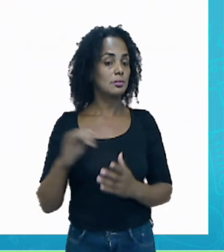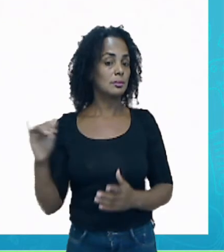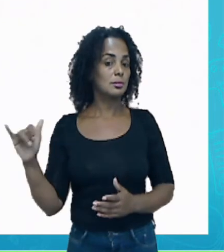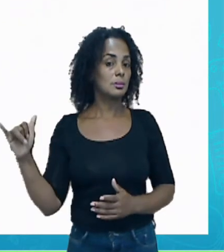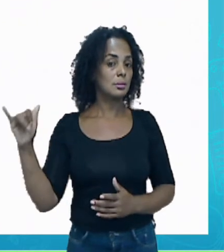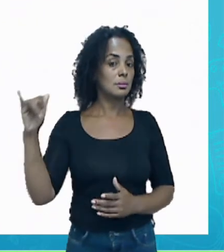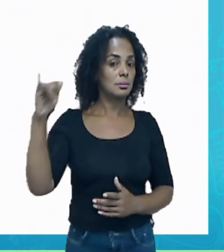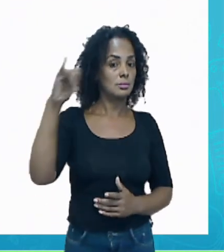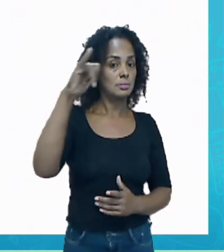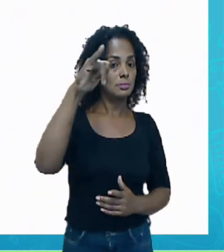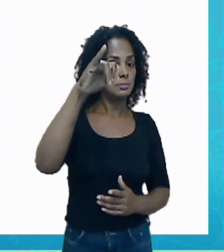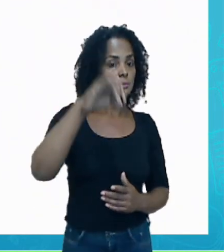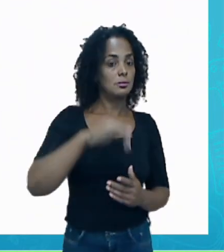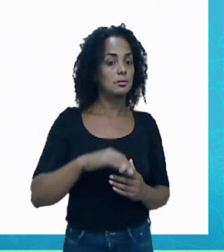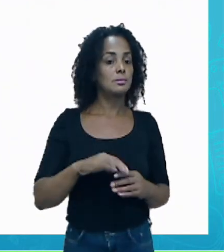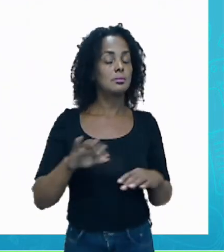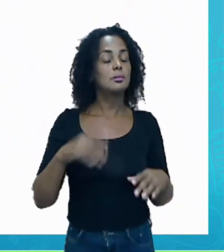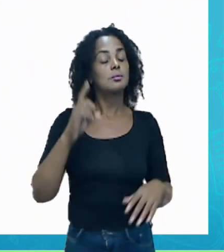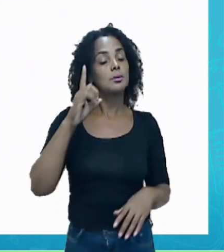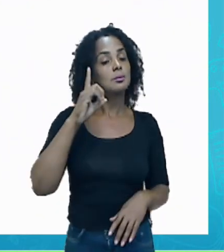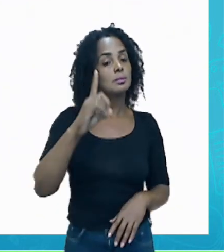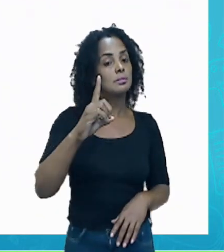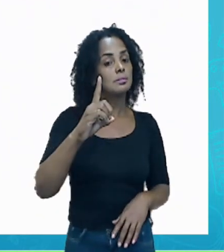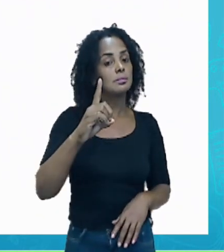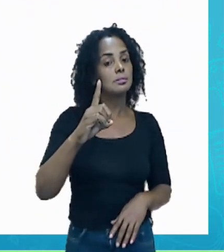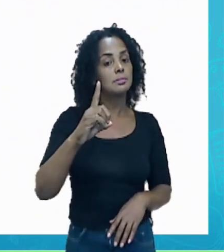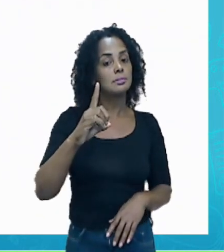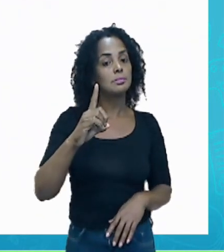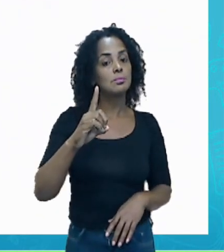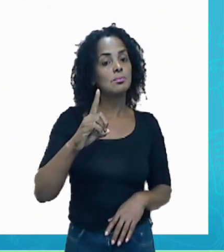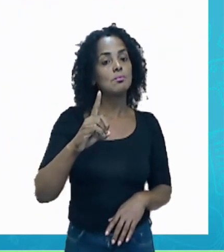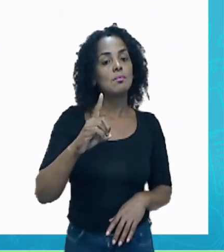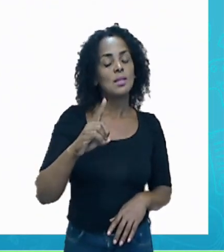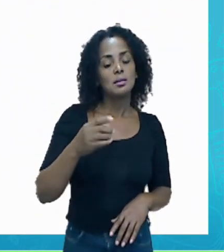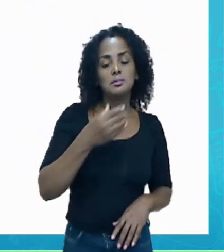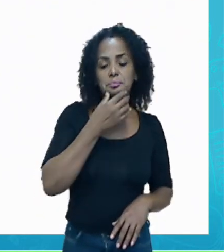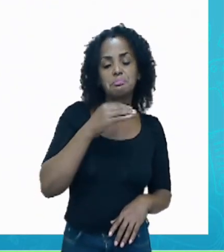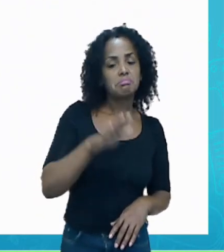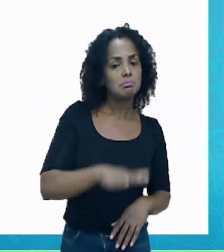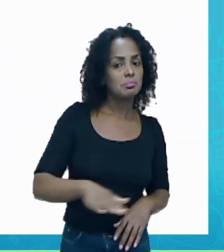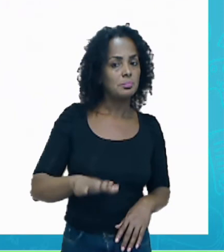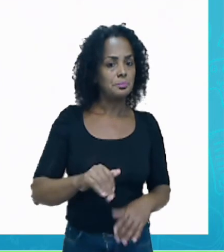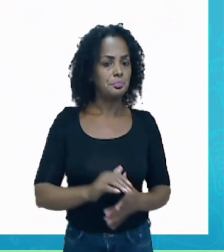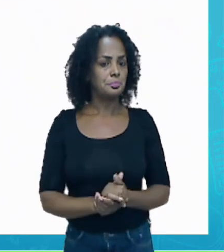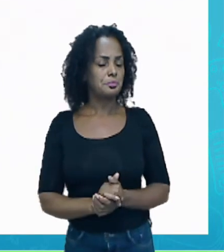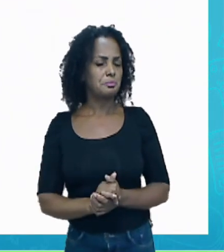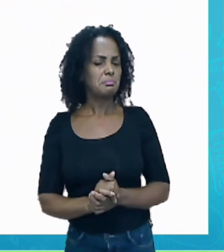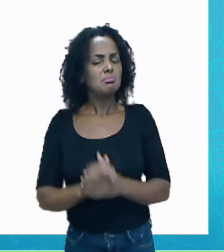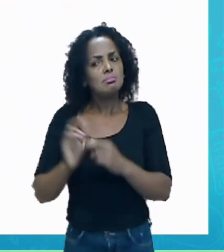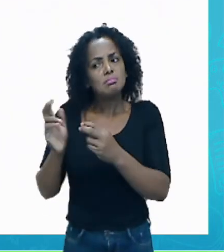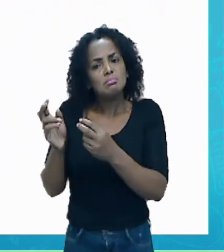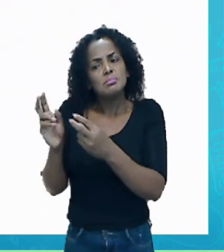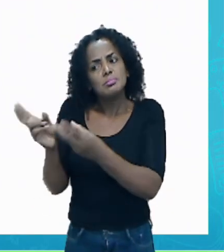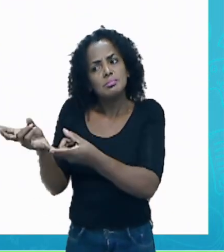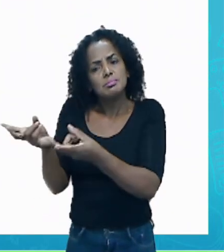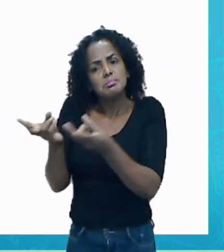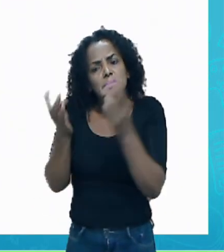Aeroclube? Letra D, Matheus Rios. Preste atenção.